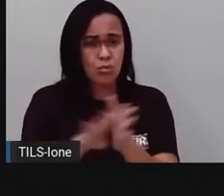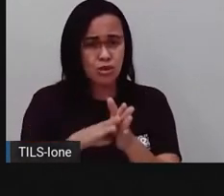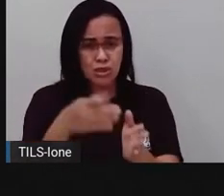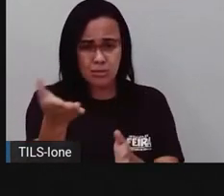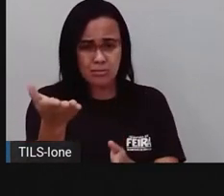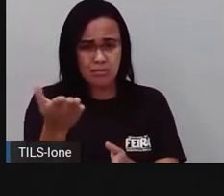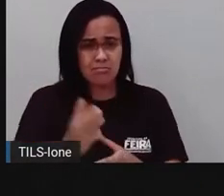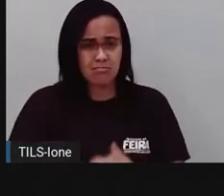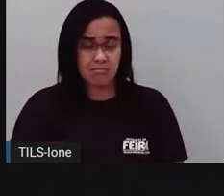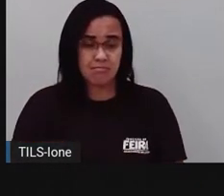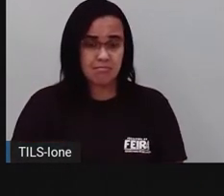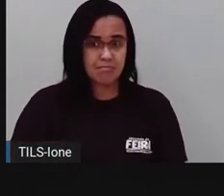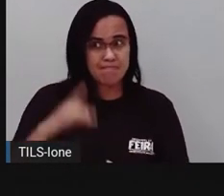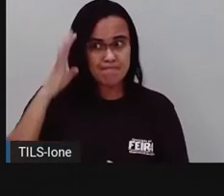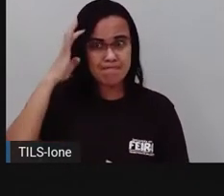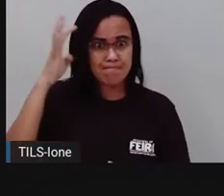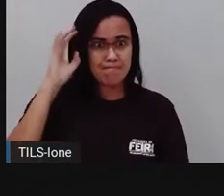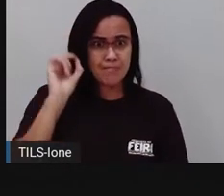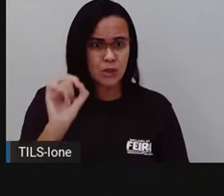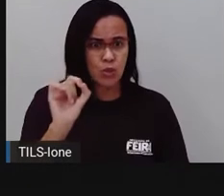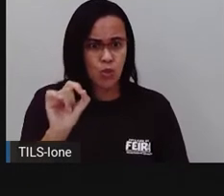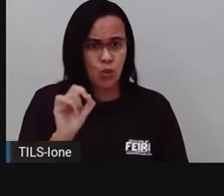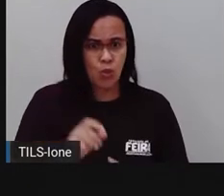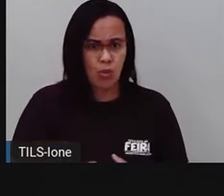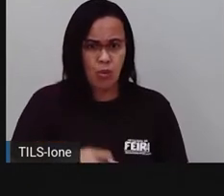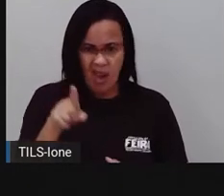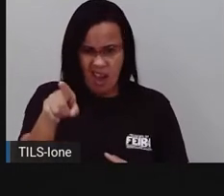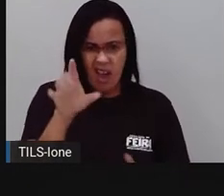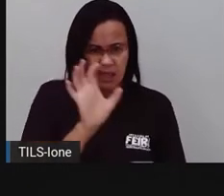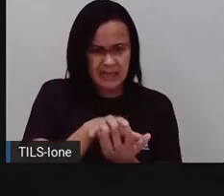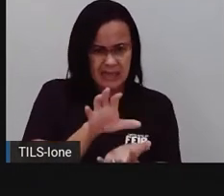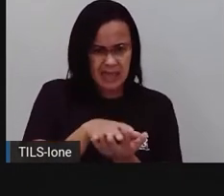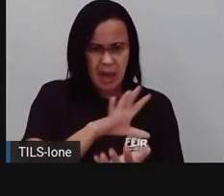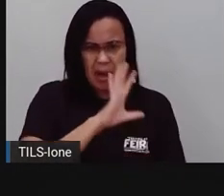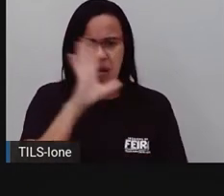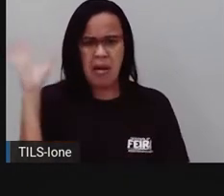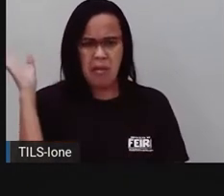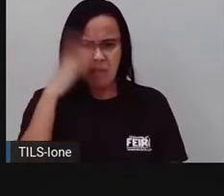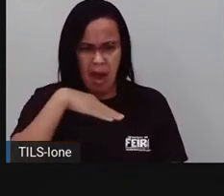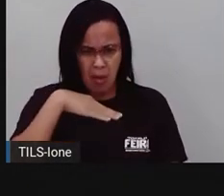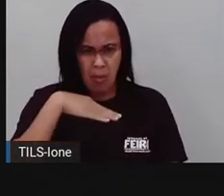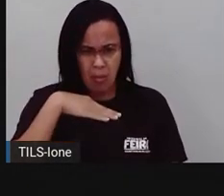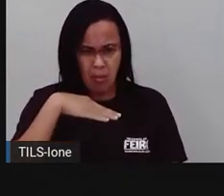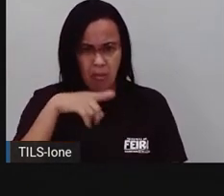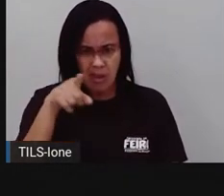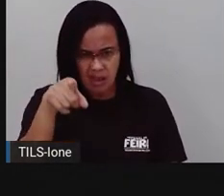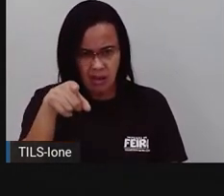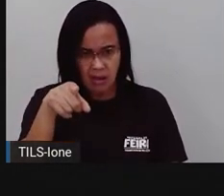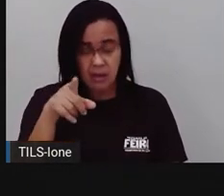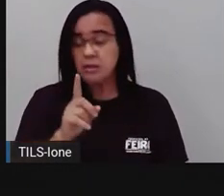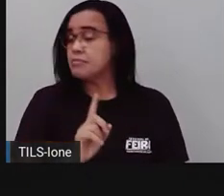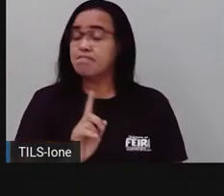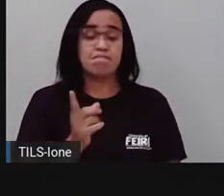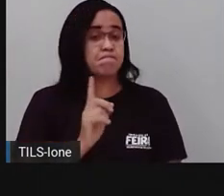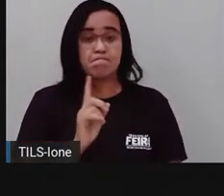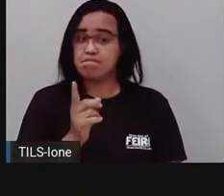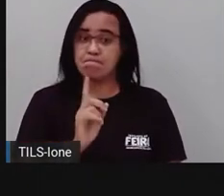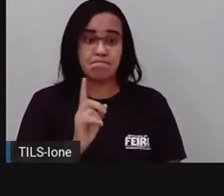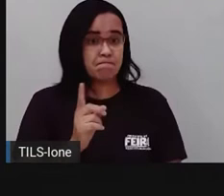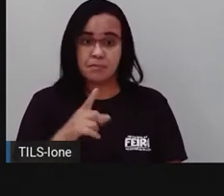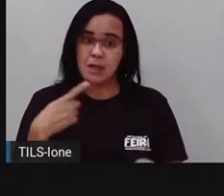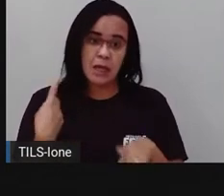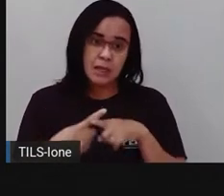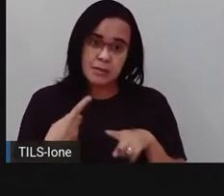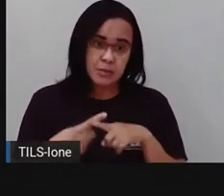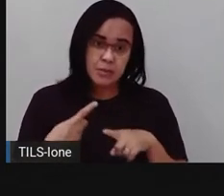Vocês imaginam? Será que é um jacaré mau, né? E foi perseguir as pessoas desse bairro? Não, né? É porque,